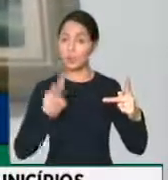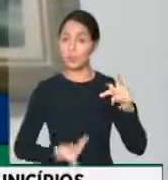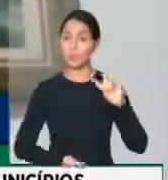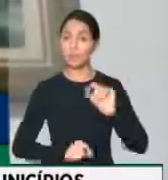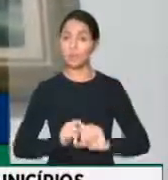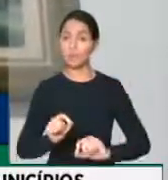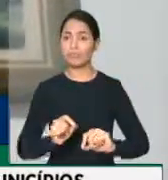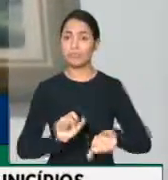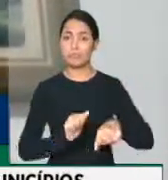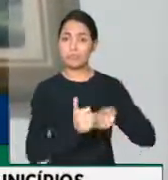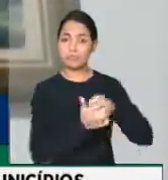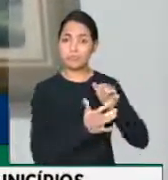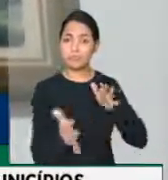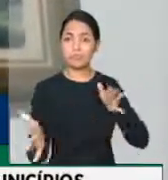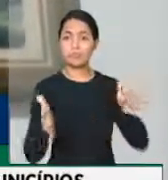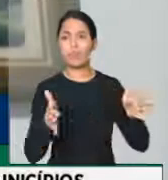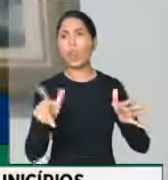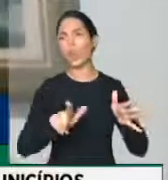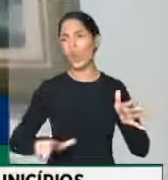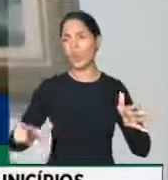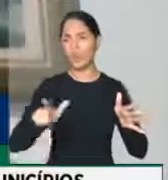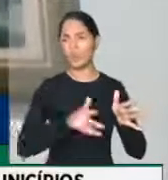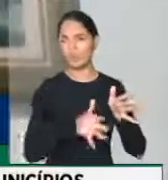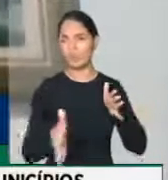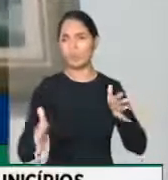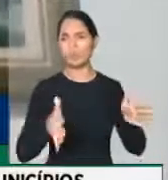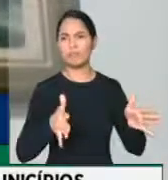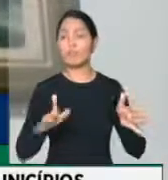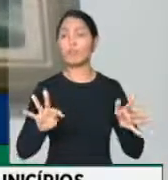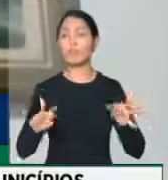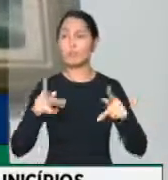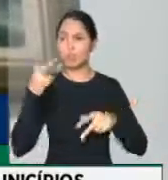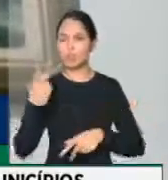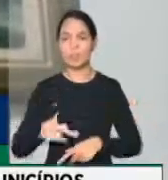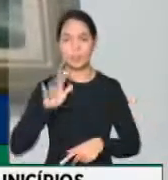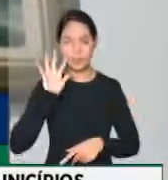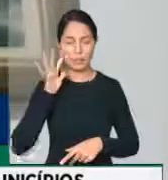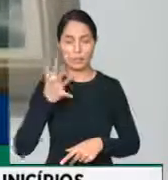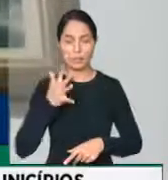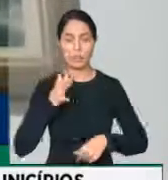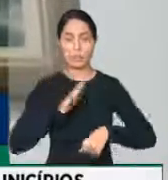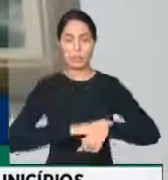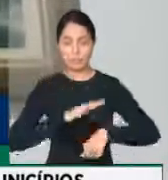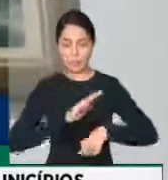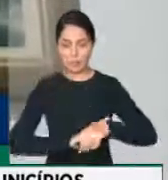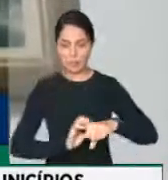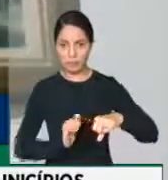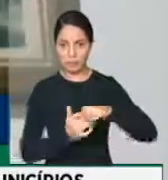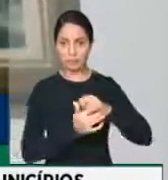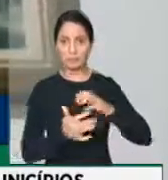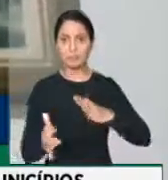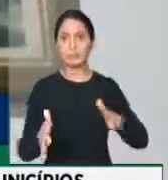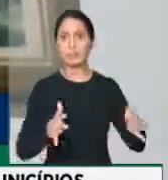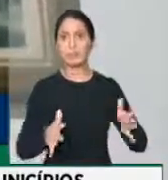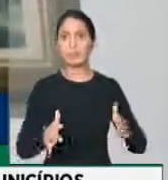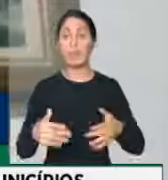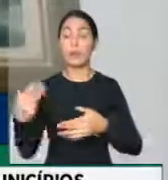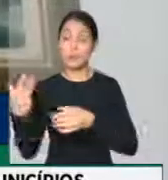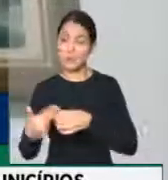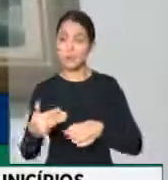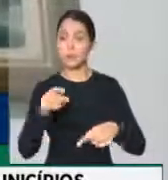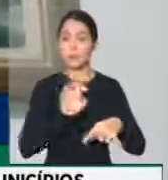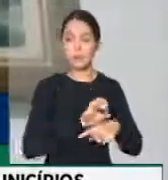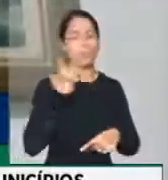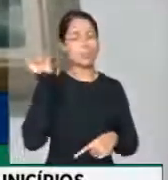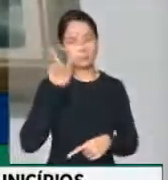um período naturalmente transitório do que estamos decidindo aqui, dar esse fôlego maior, porque muitos municípios ganharão muito com